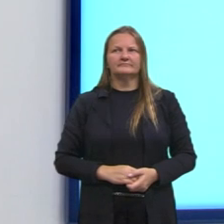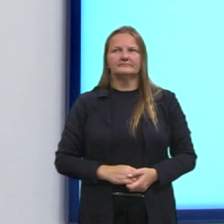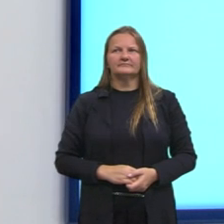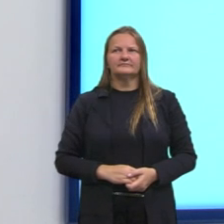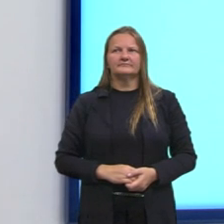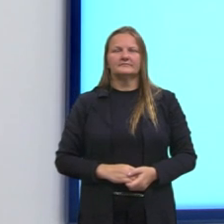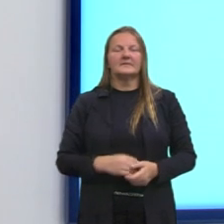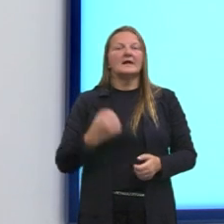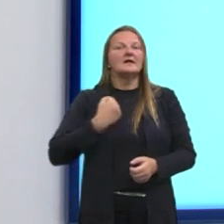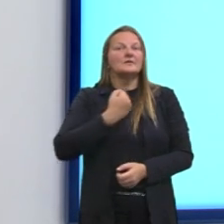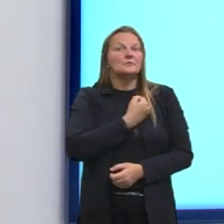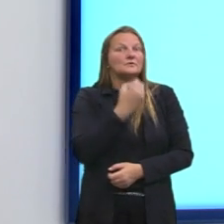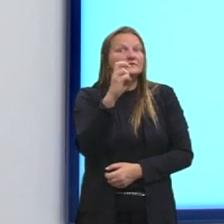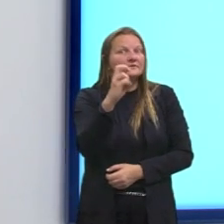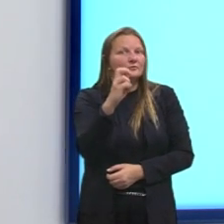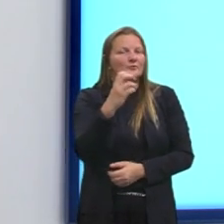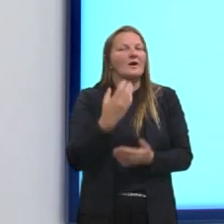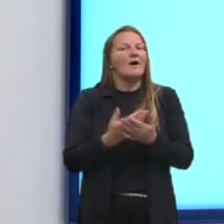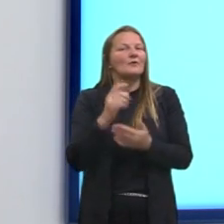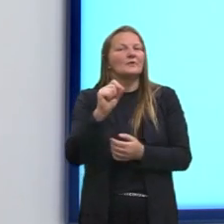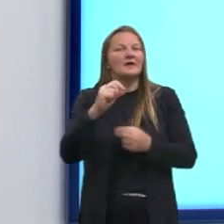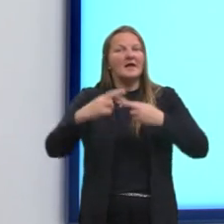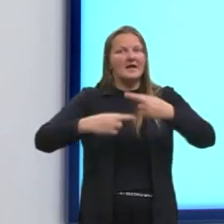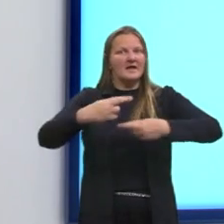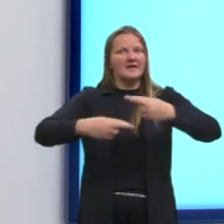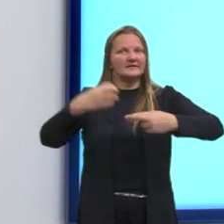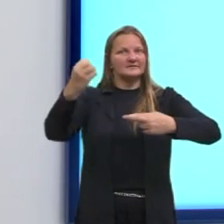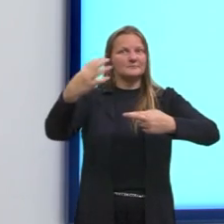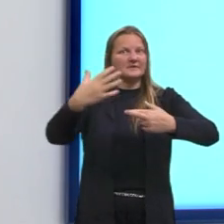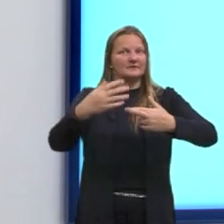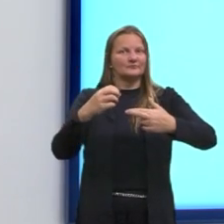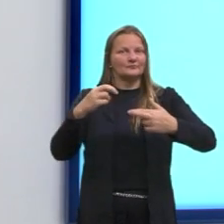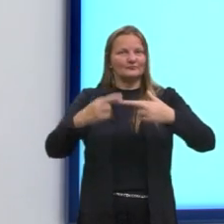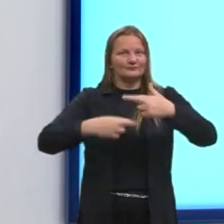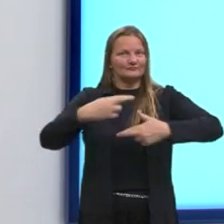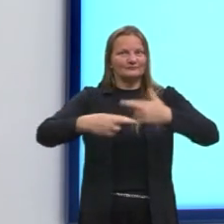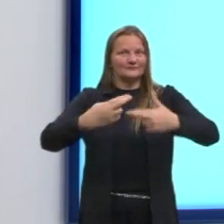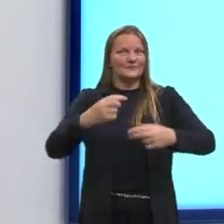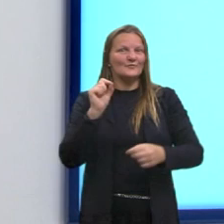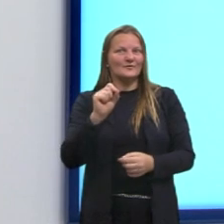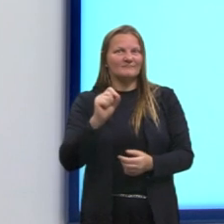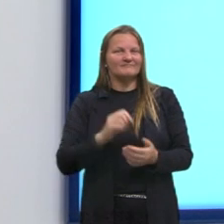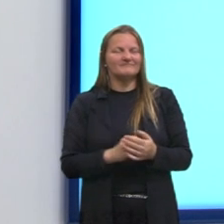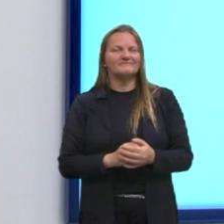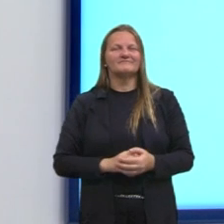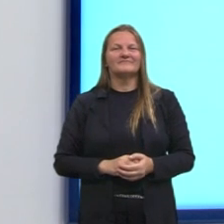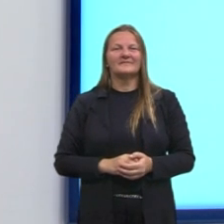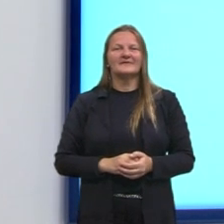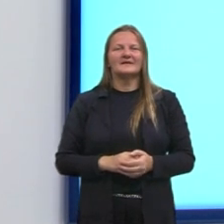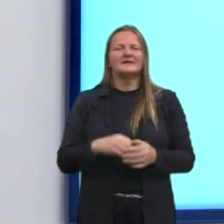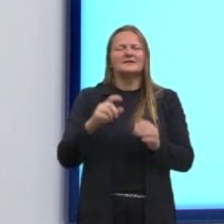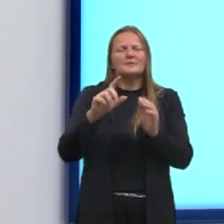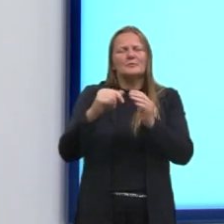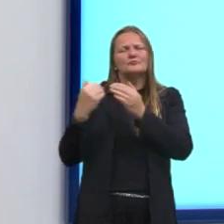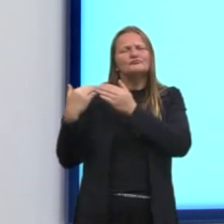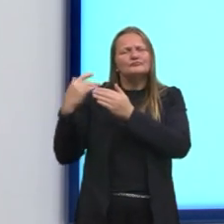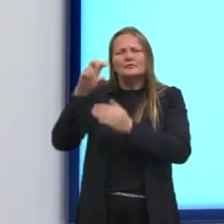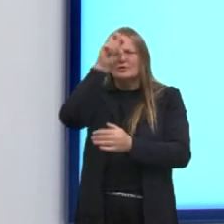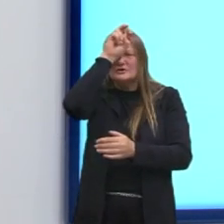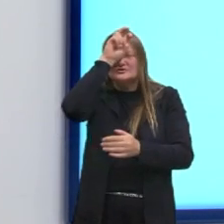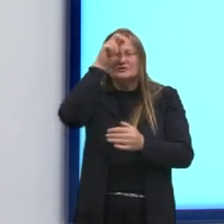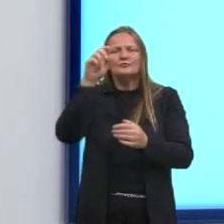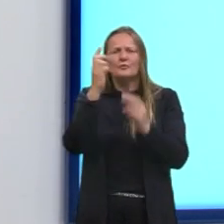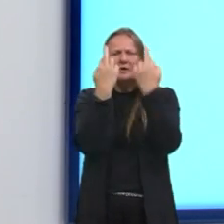Na nossa aula 5, nós falamos sobre o Renascimento. Quer dizer, depois lá de estudar Mesopotâmia, Egito,